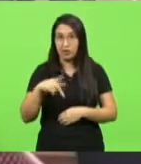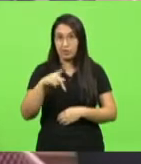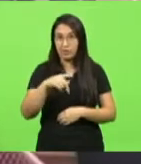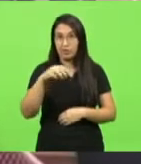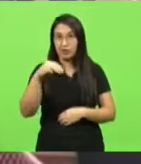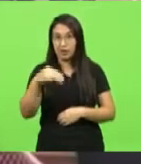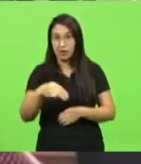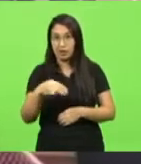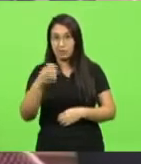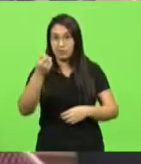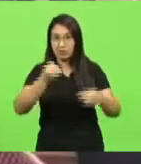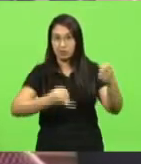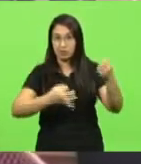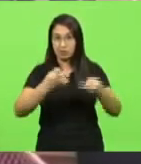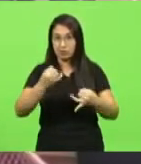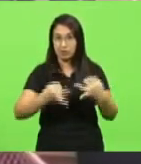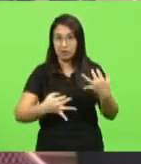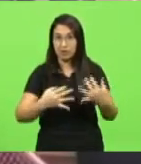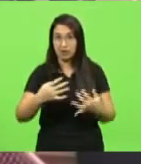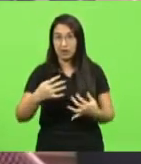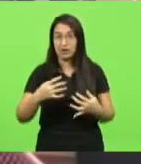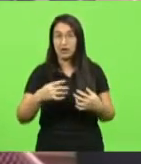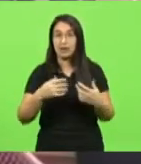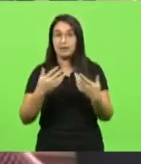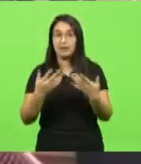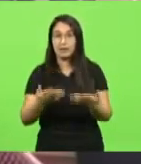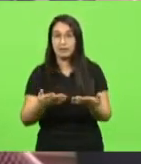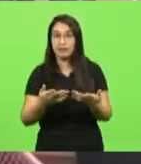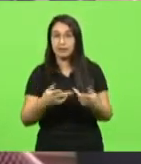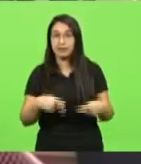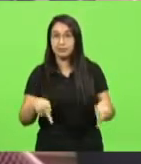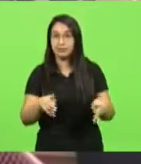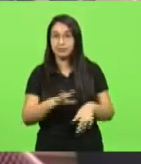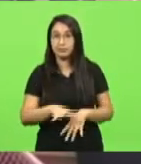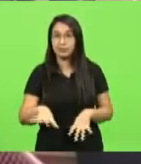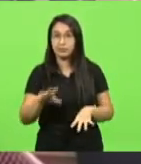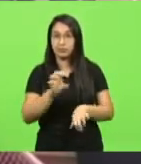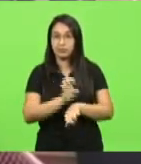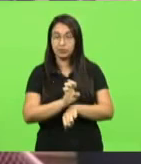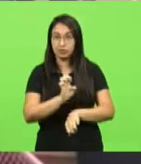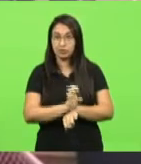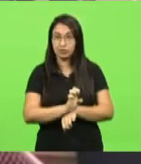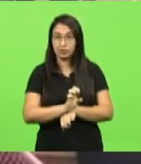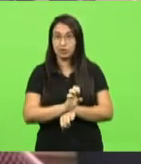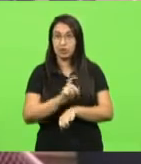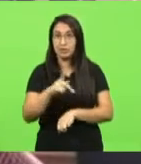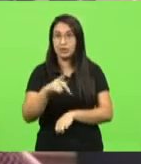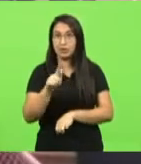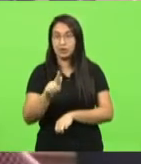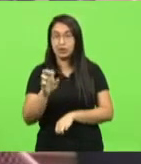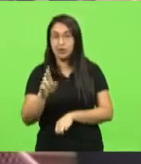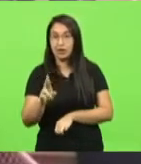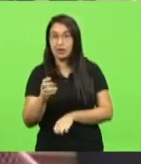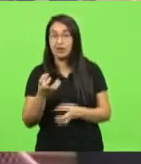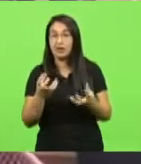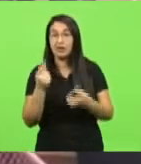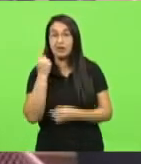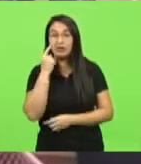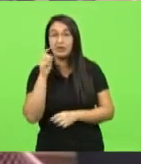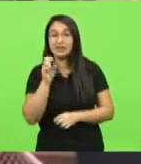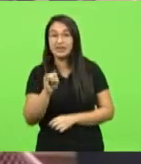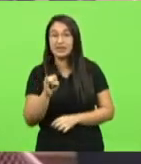diz que a Procuradoria-Geral do Estado está tentando ver a possibilidade se há possibilidade de prorrogação